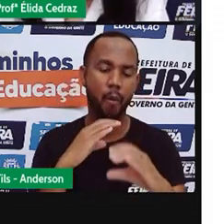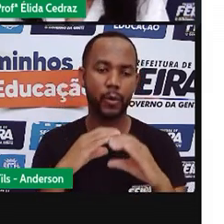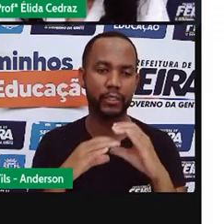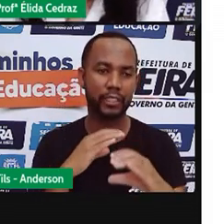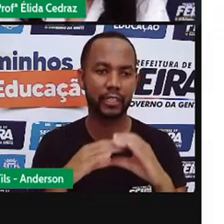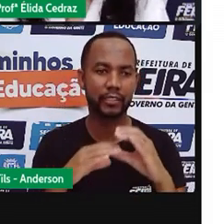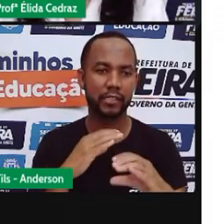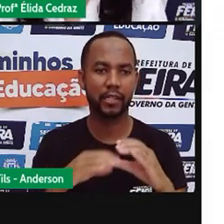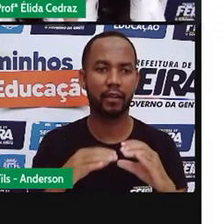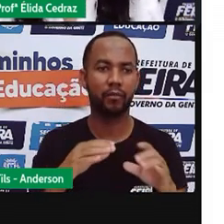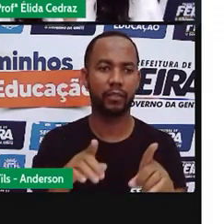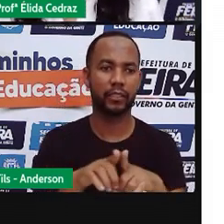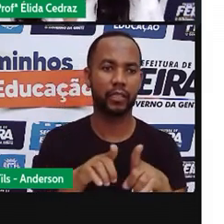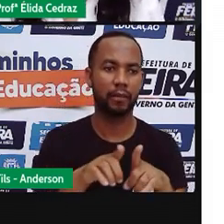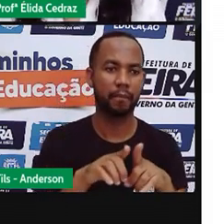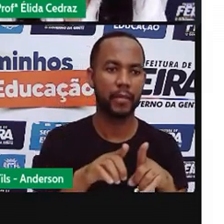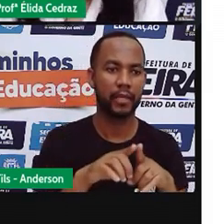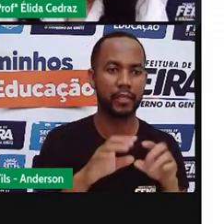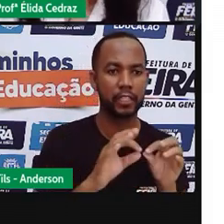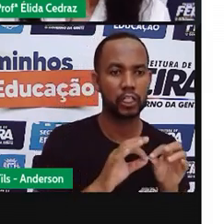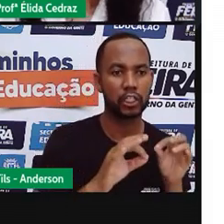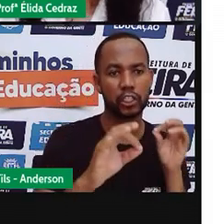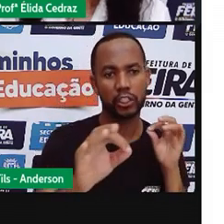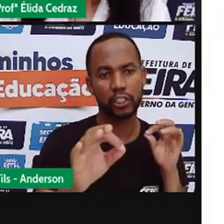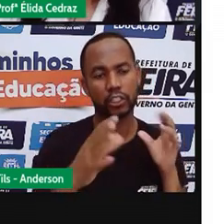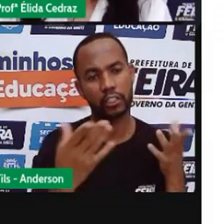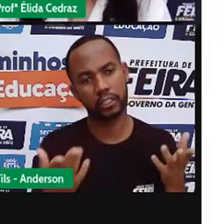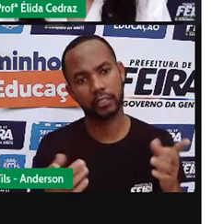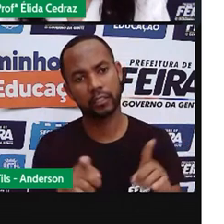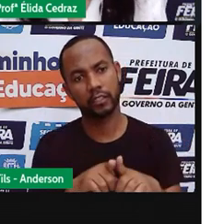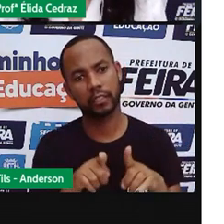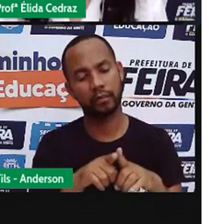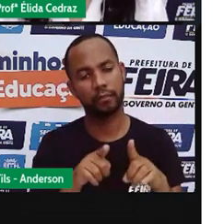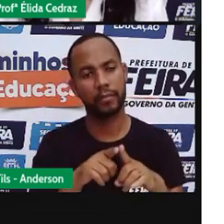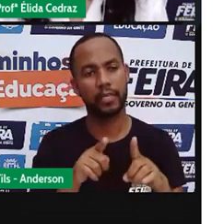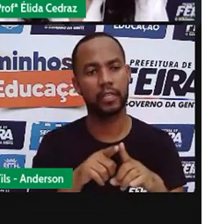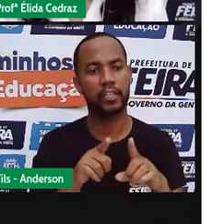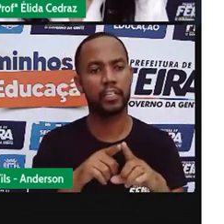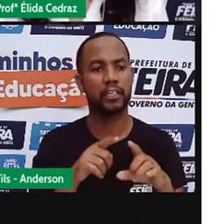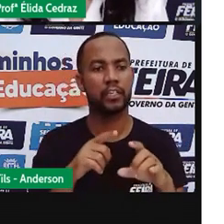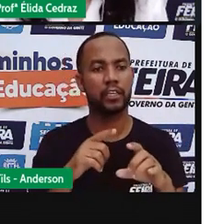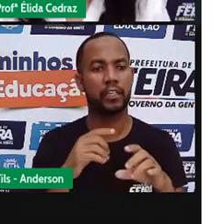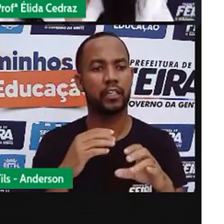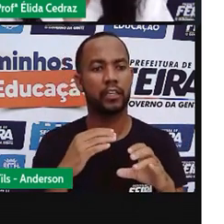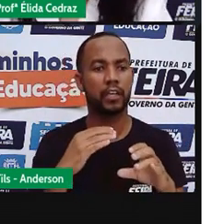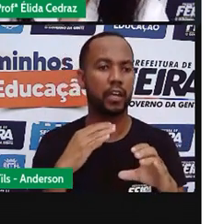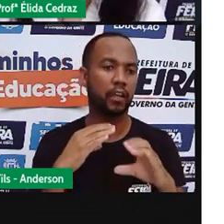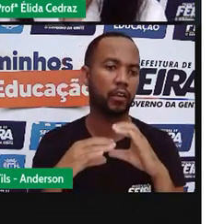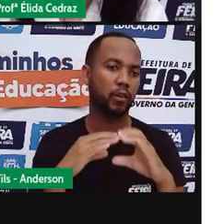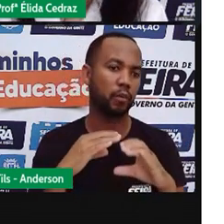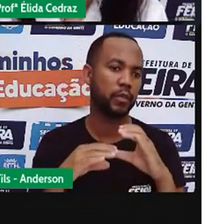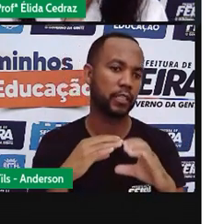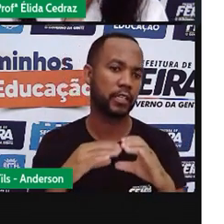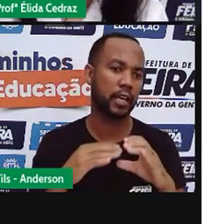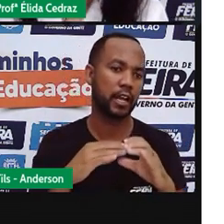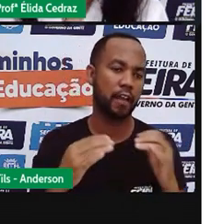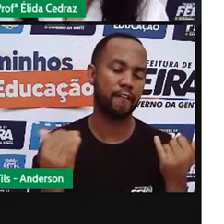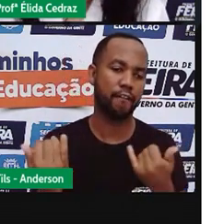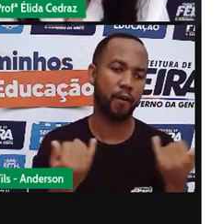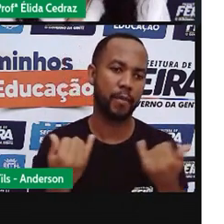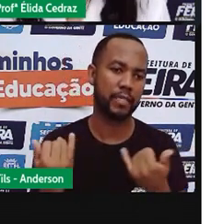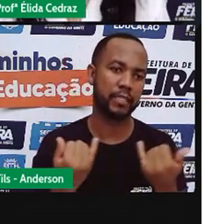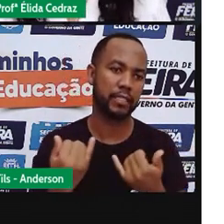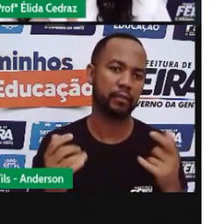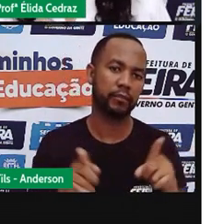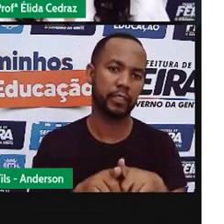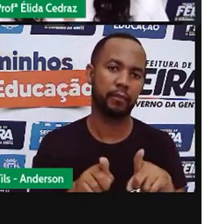diminuir as distâncias e difundir informações. No caso do nosso vídeo,